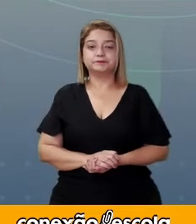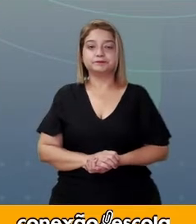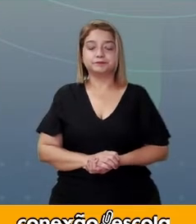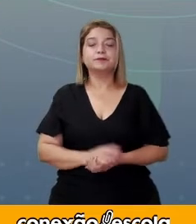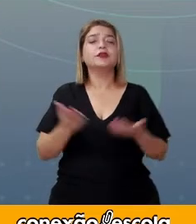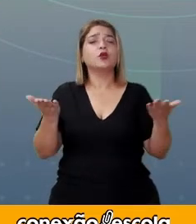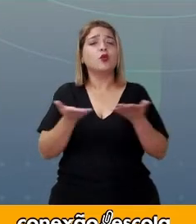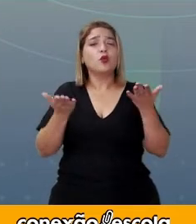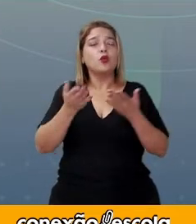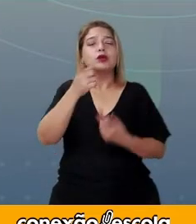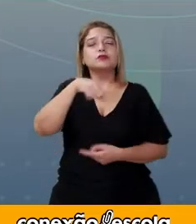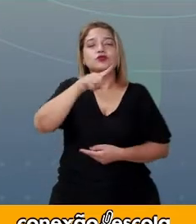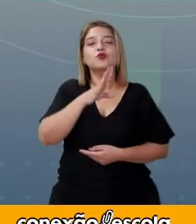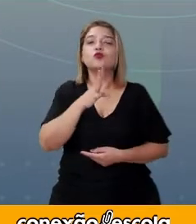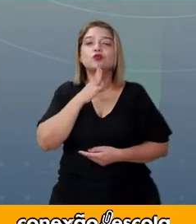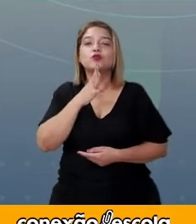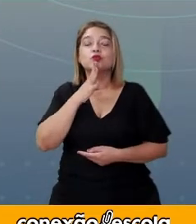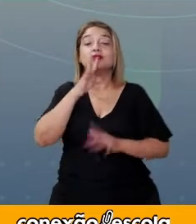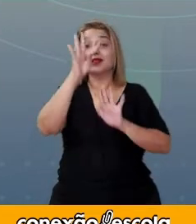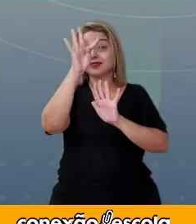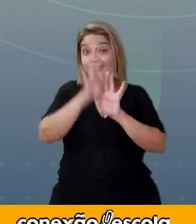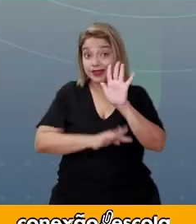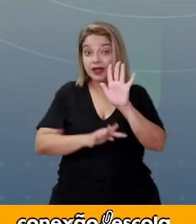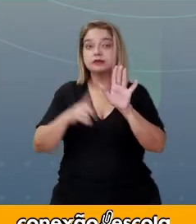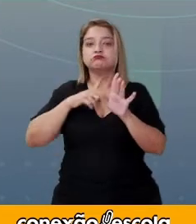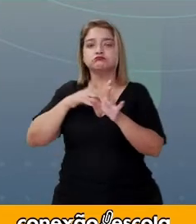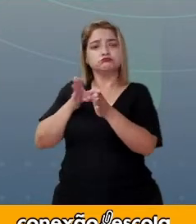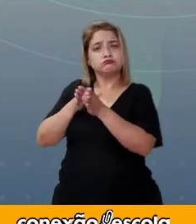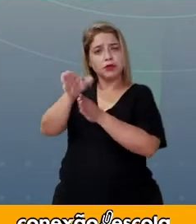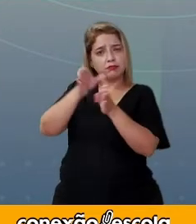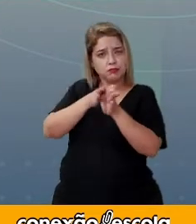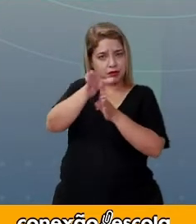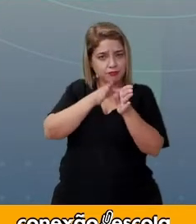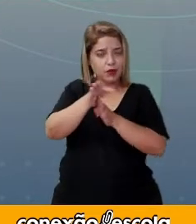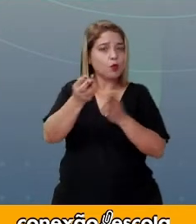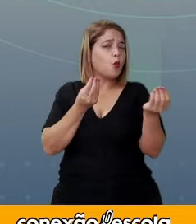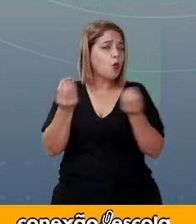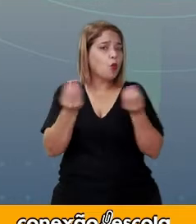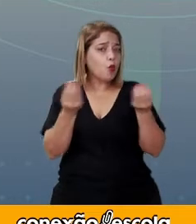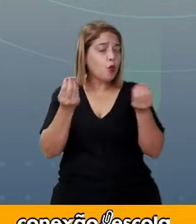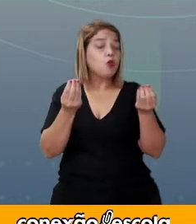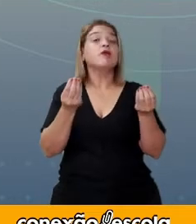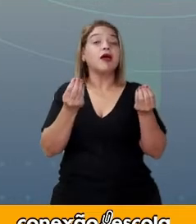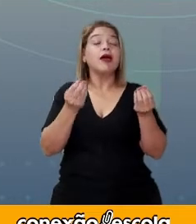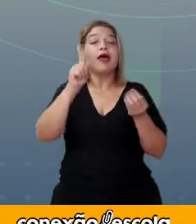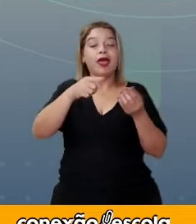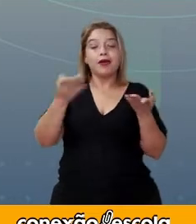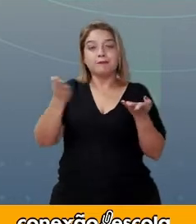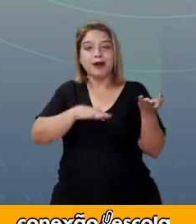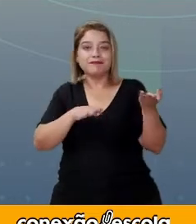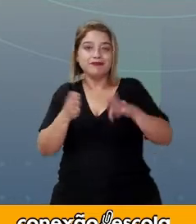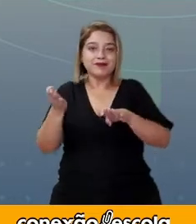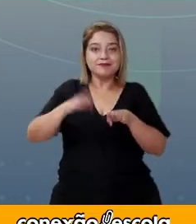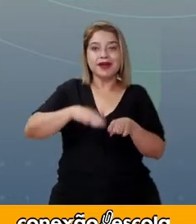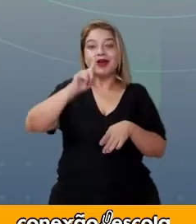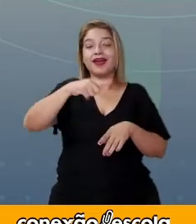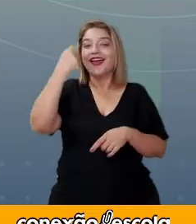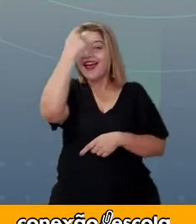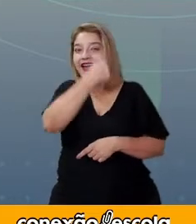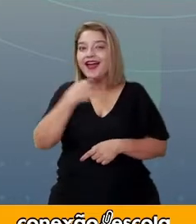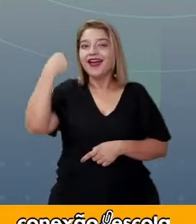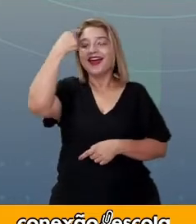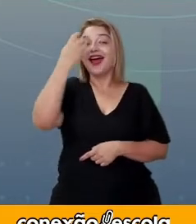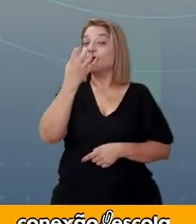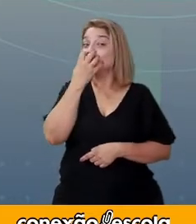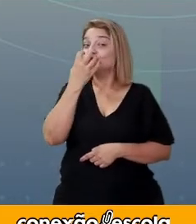Vamos agora conhecer um texto instrucional como fazer a dobradura da carinha do